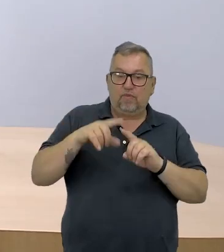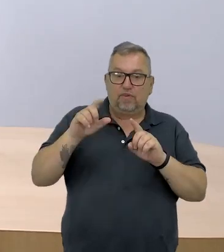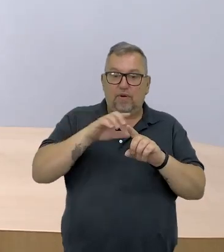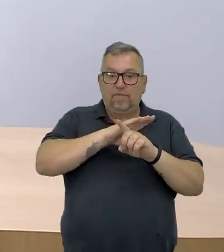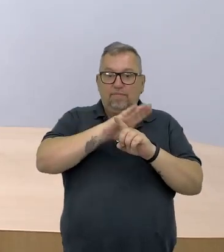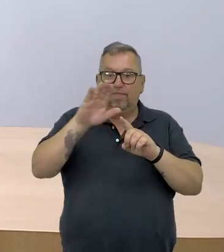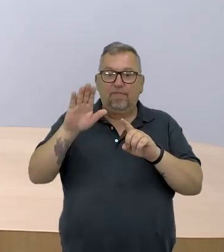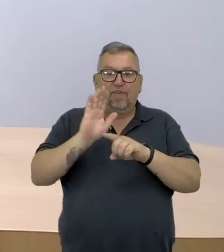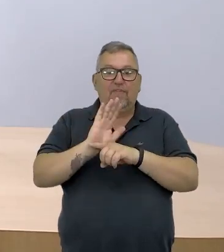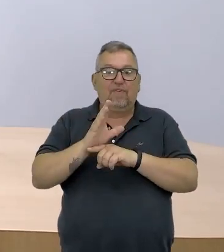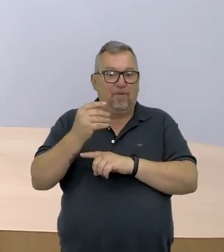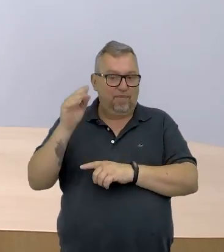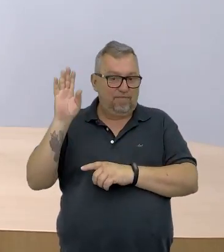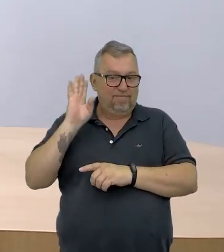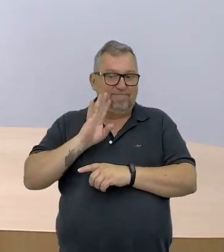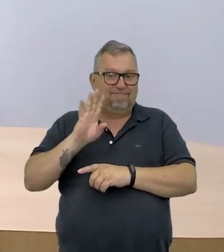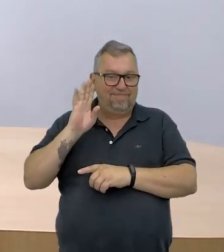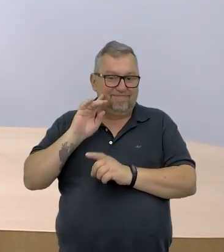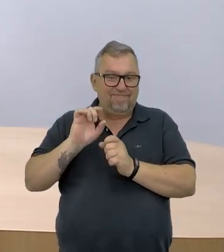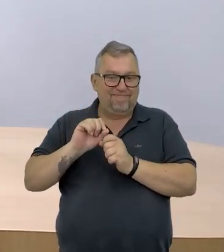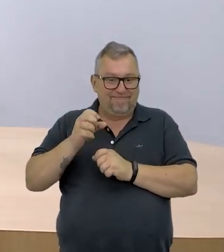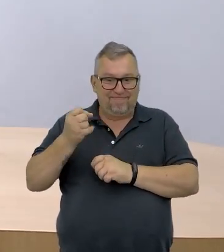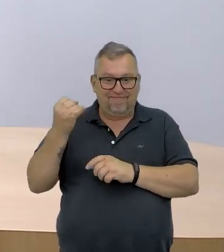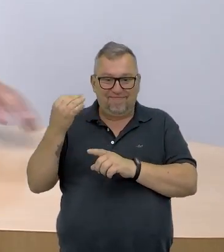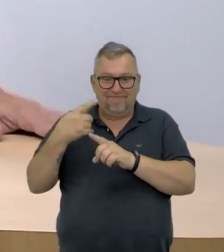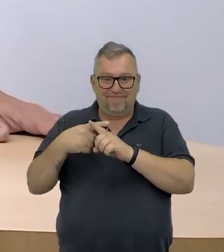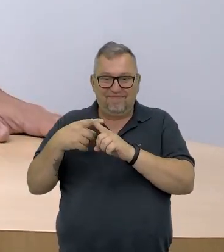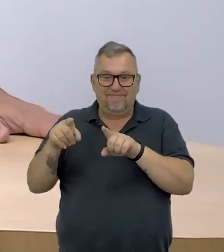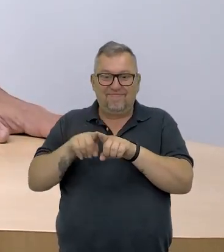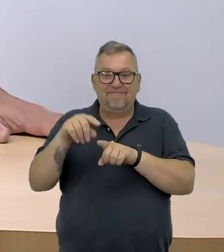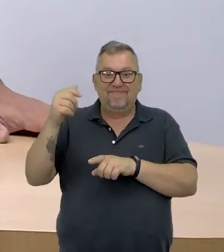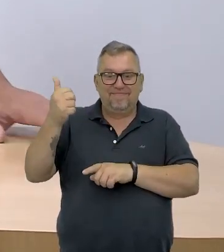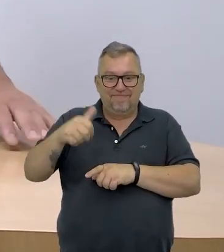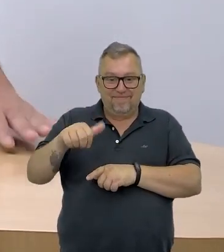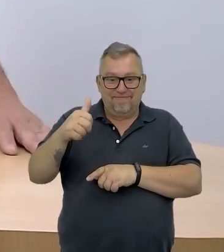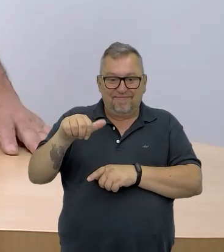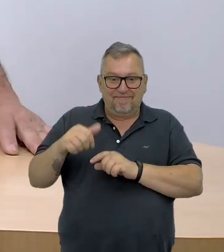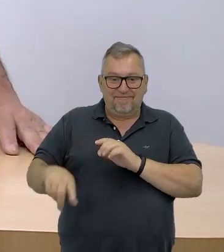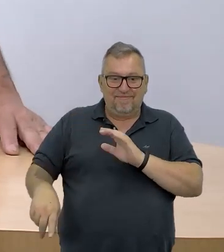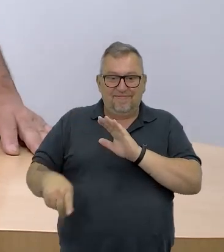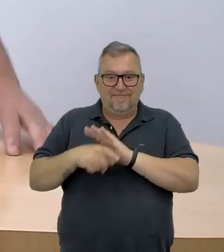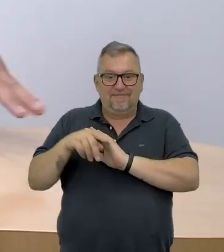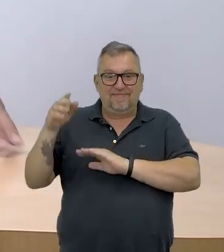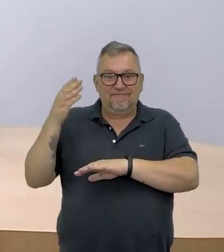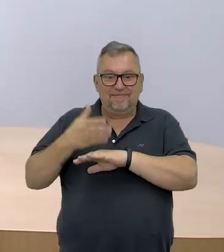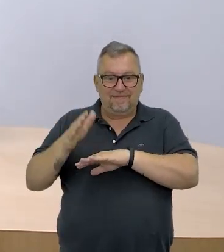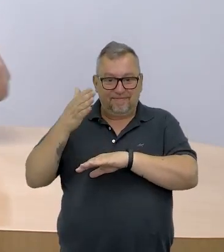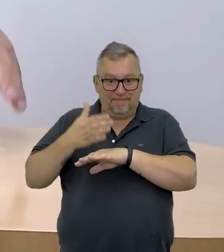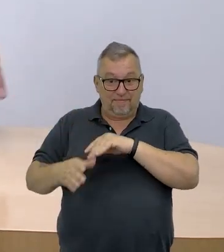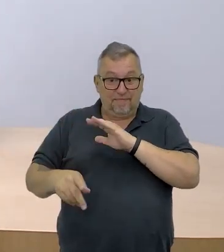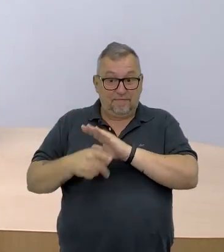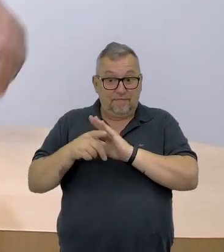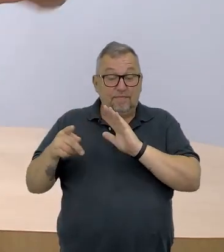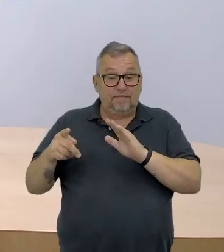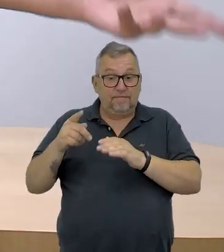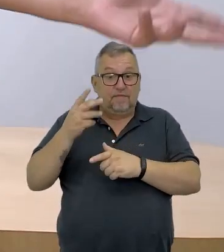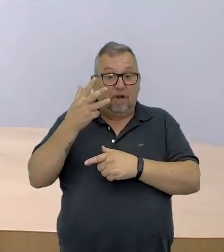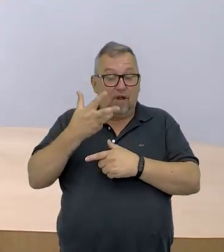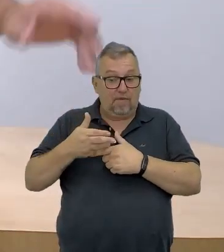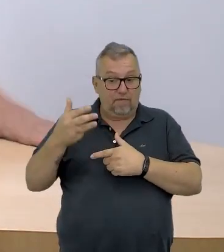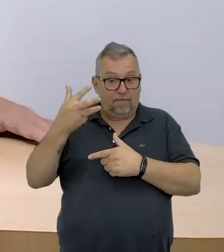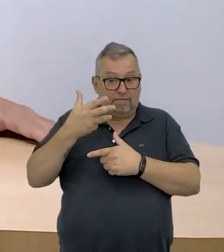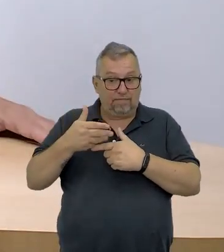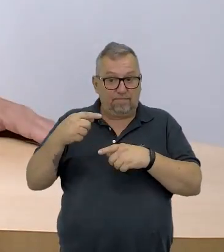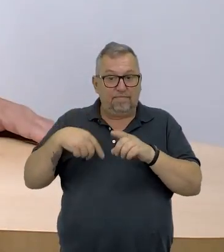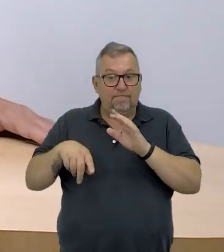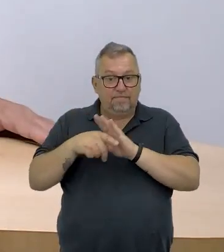para o vídeo. Isso é muito legal. Já fiz isso muitas vezes também para avaliações em treinamentos aqui na diretoria de ensino que eu